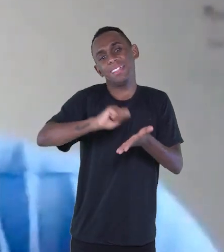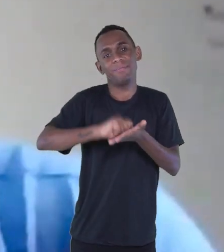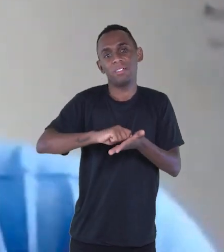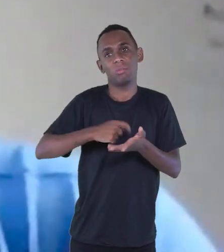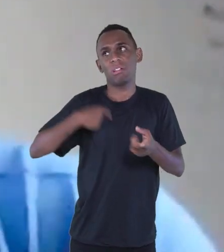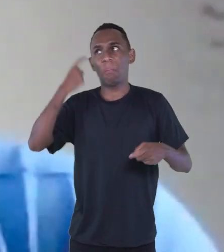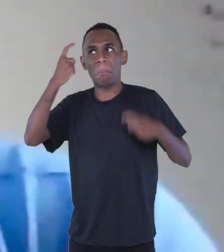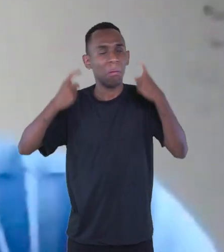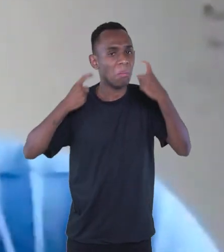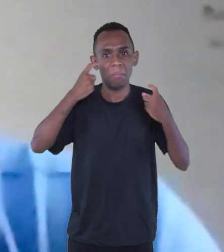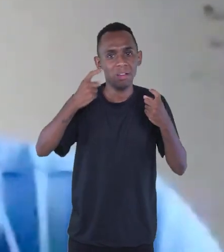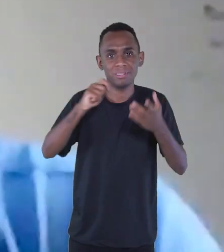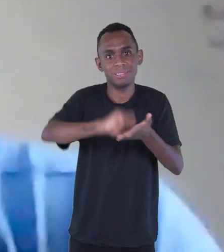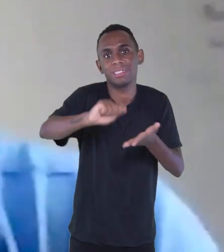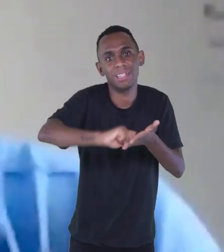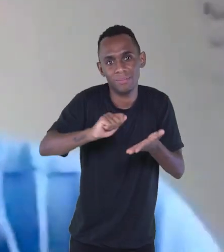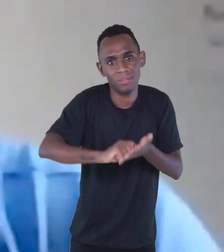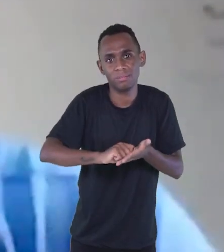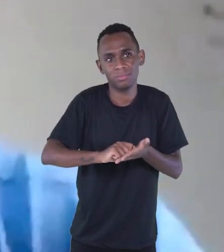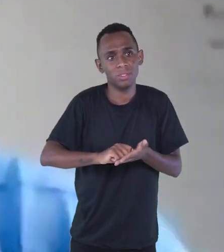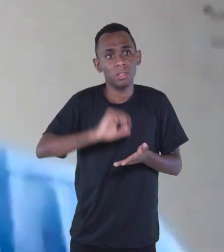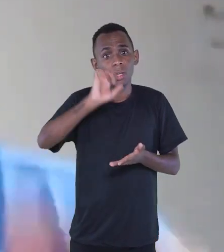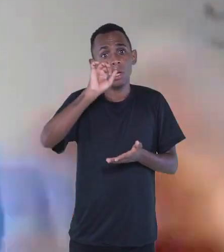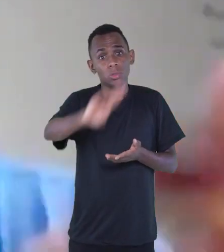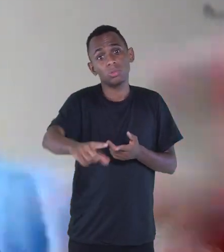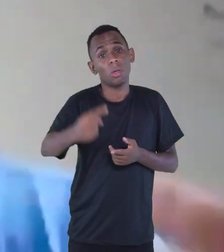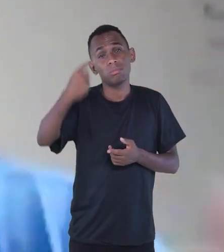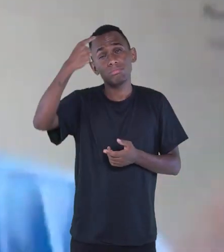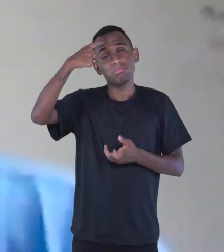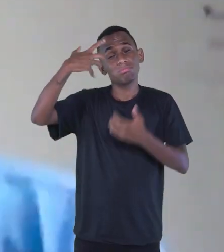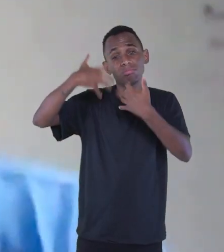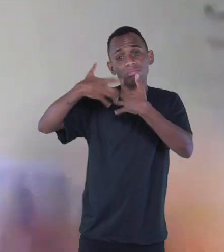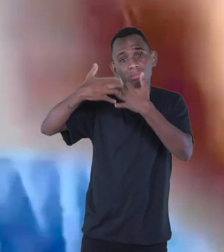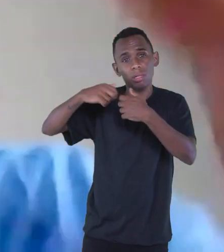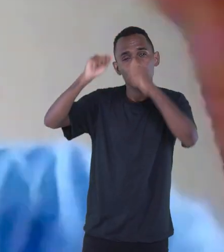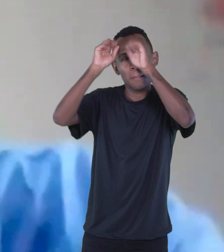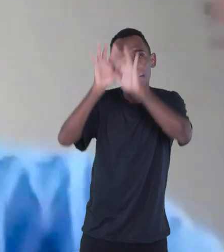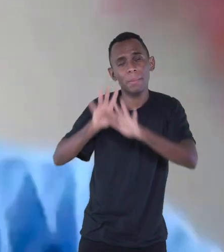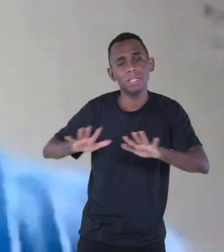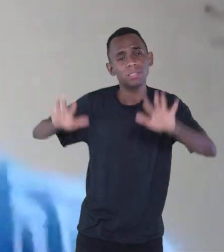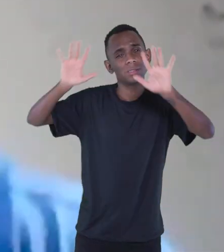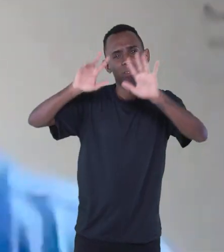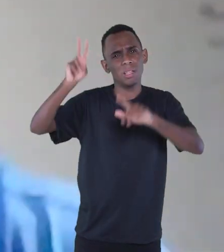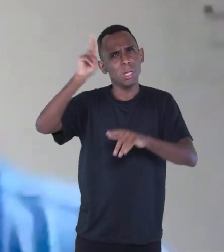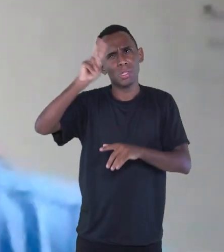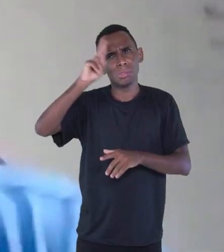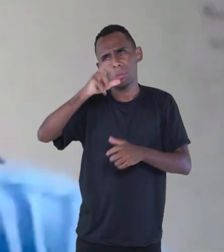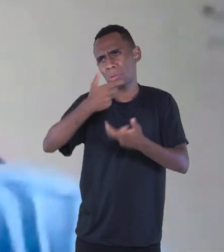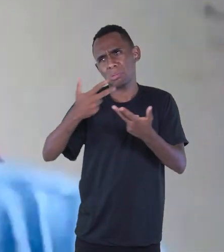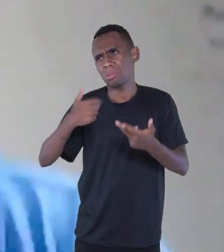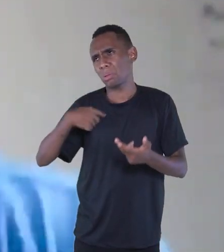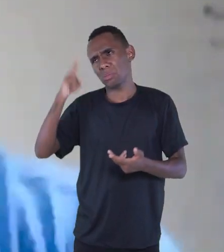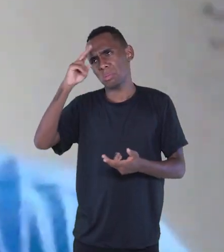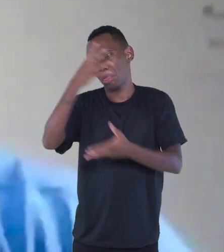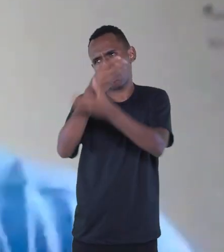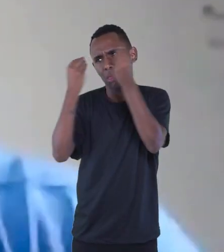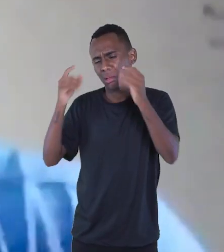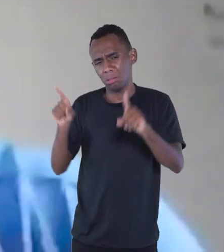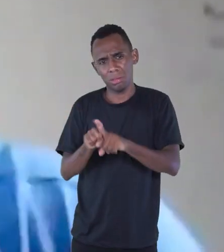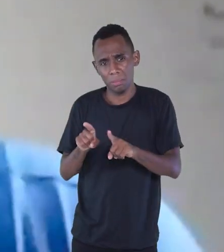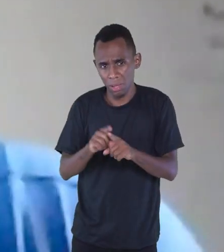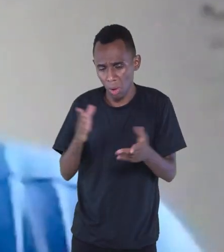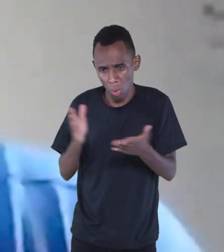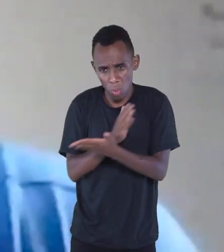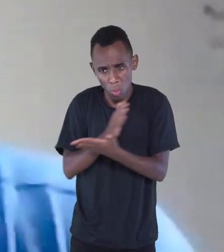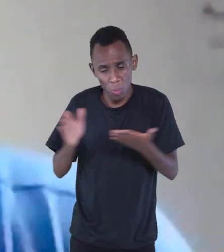Eu criava histórias, mas aquilo para mim não tinha um valor. Histórias que eu nem lembro hoje de cabeça, só no